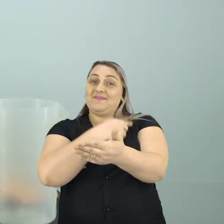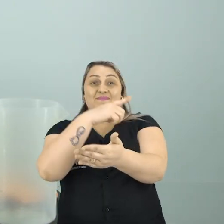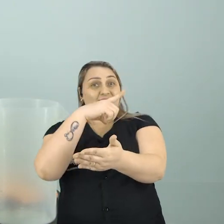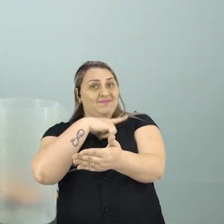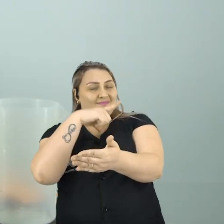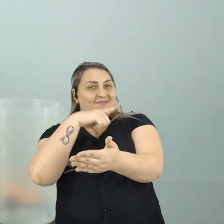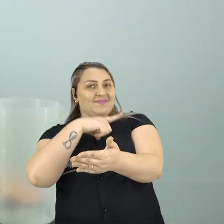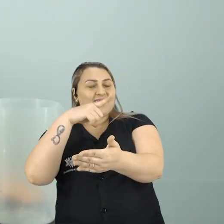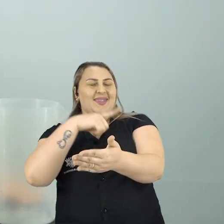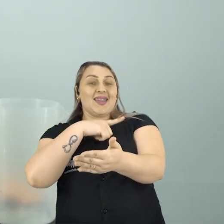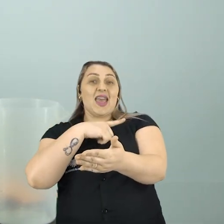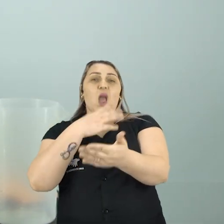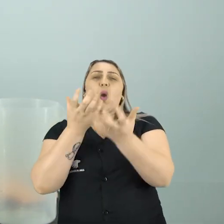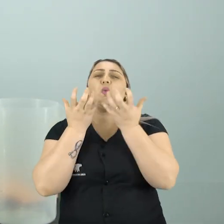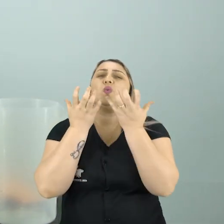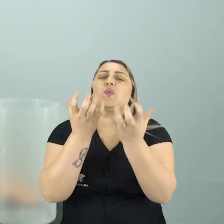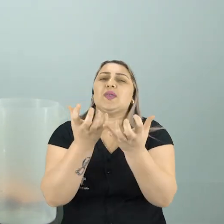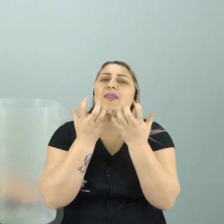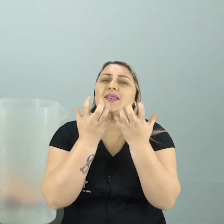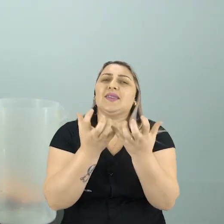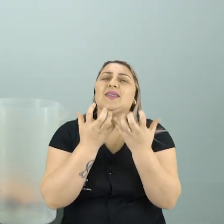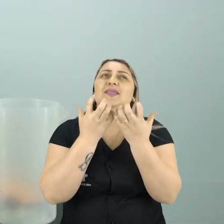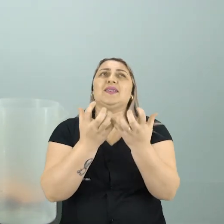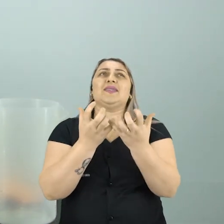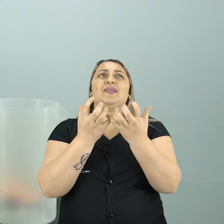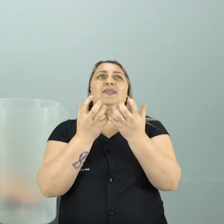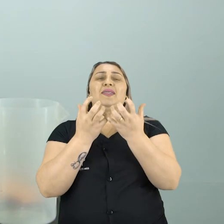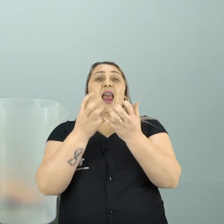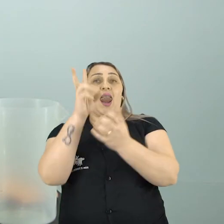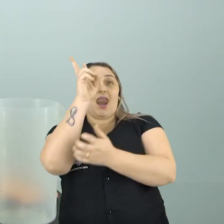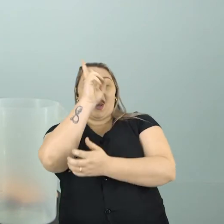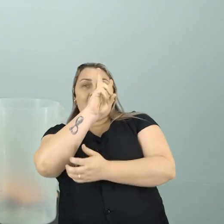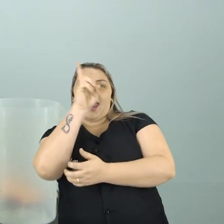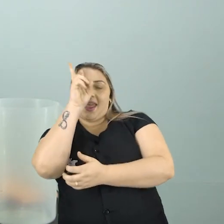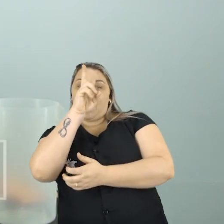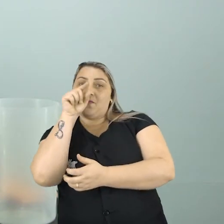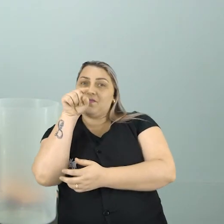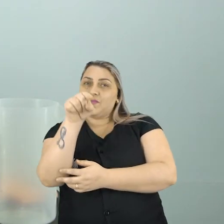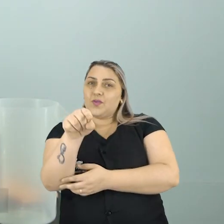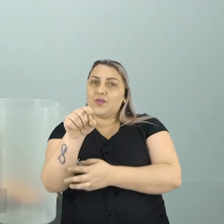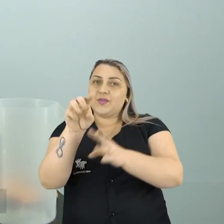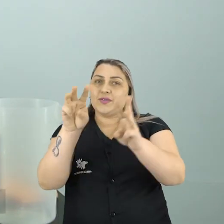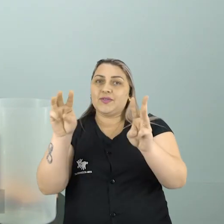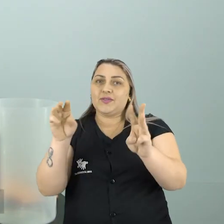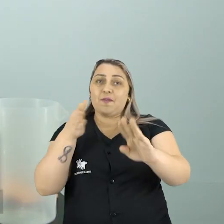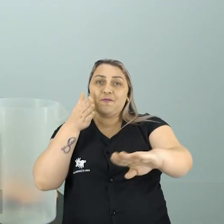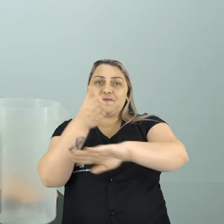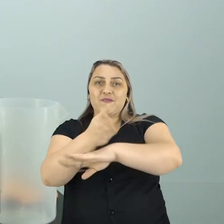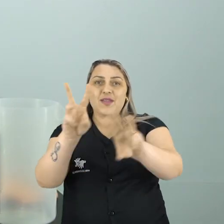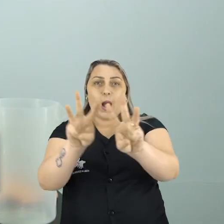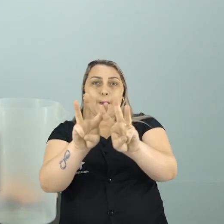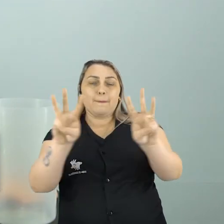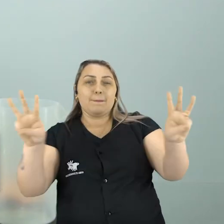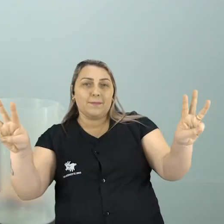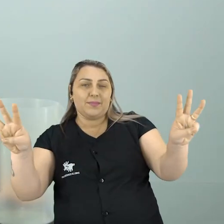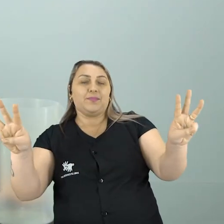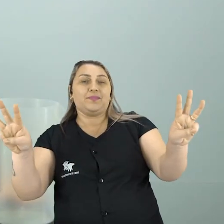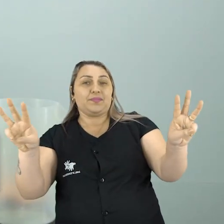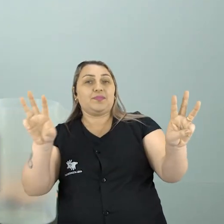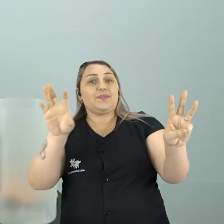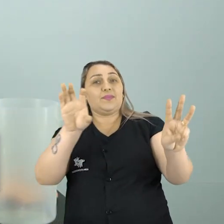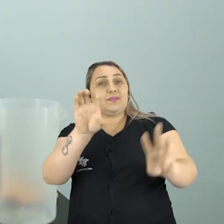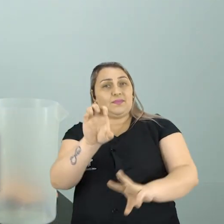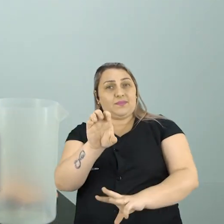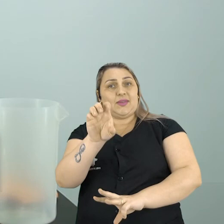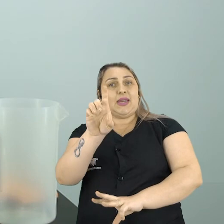ter E eu quero Quero te Quero te lembrar De você visitar A nossa plataforma Lá você